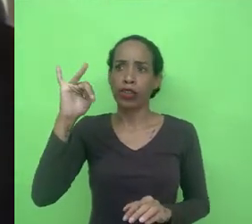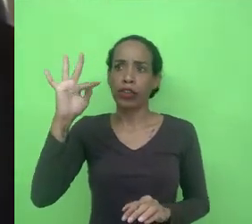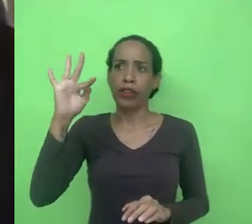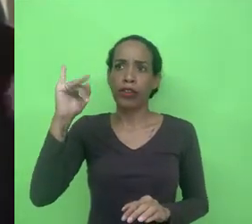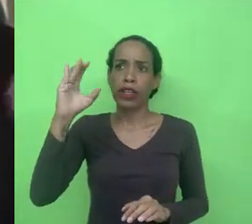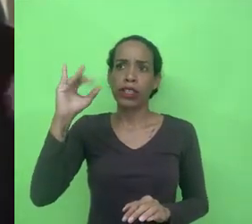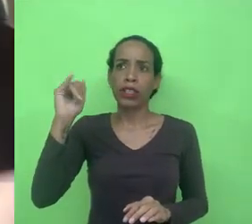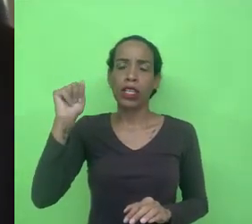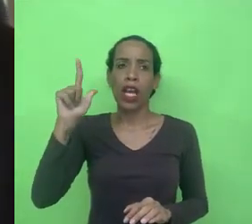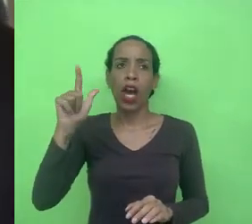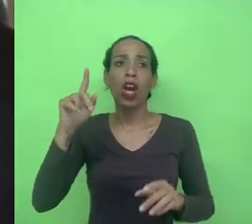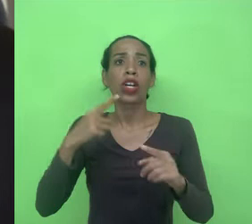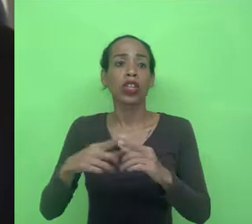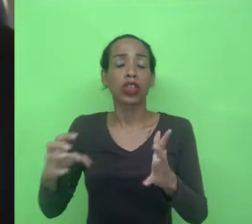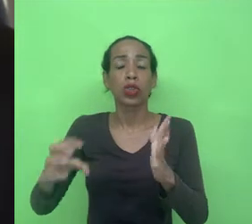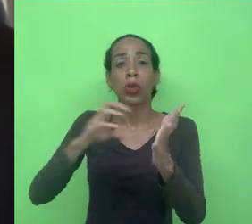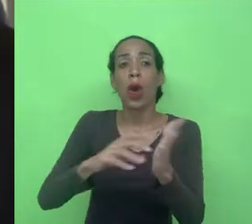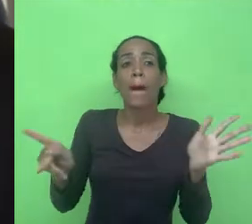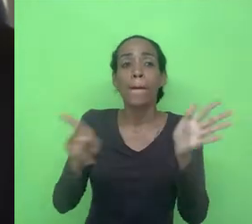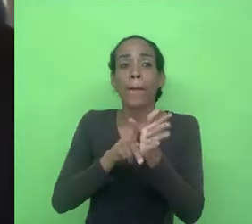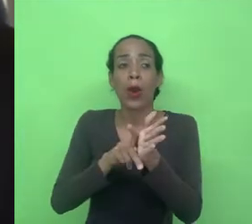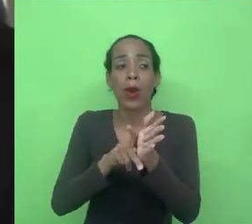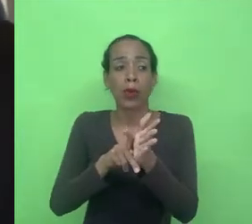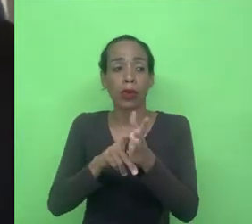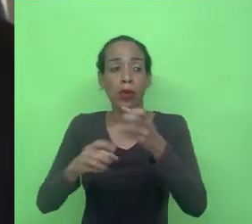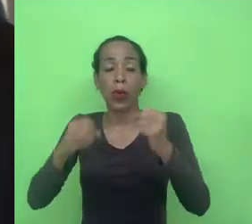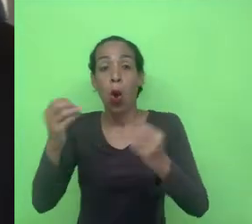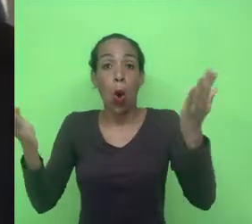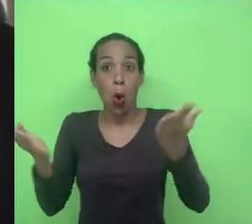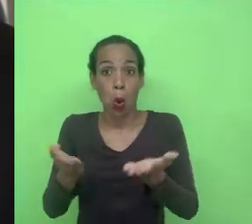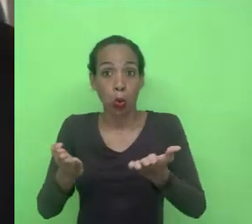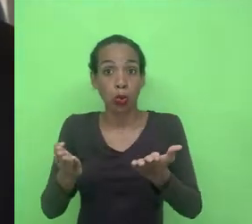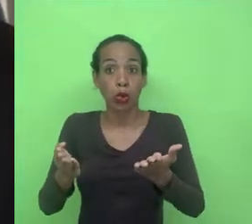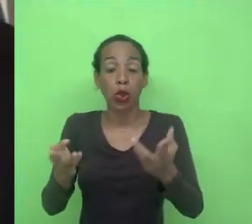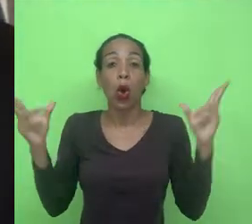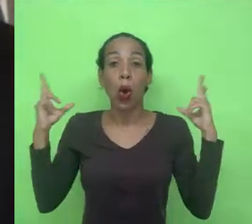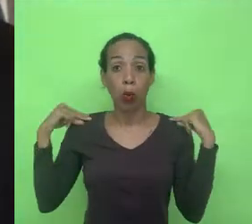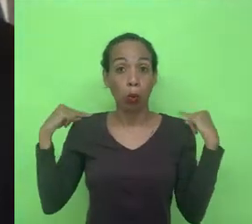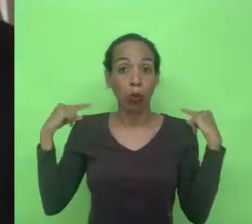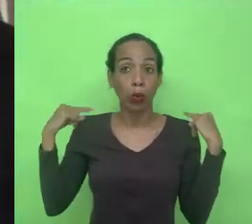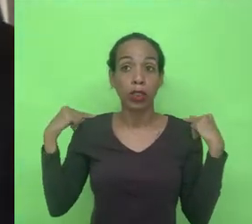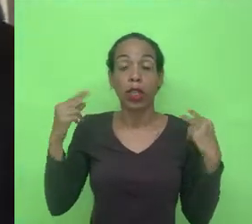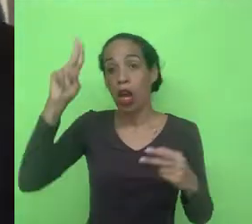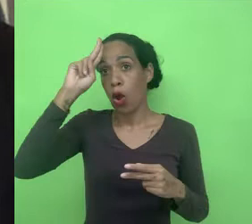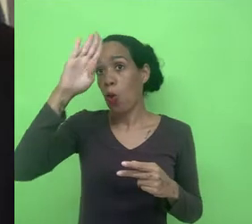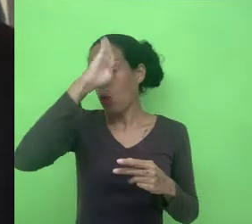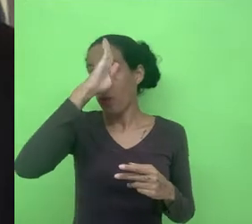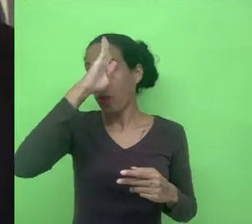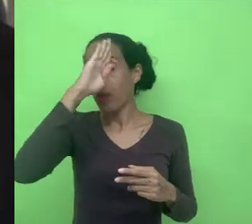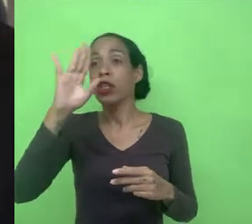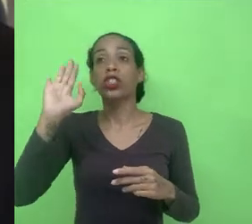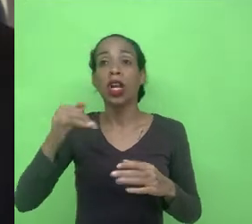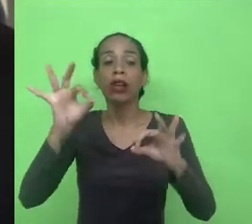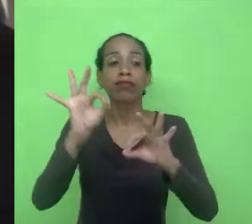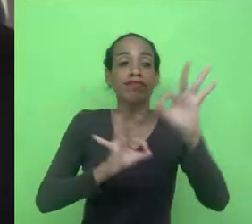vislumbra substituir os próprios motoristas. Então, hoje os motoristas da Uber, em essência, com os dados que eles geram, estão treinando seus